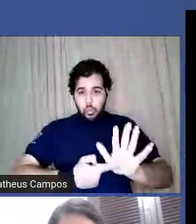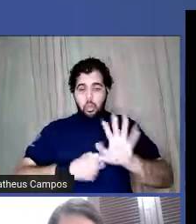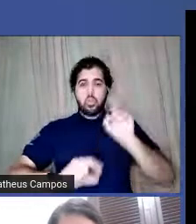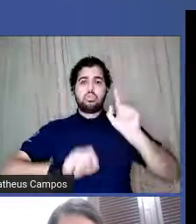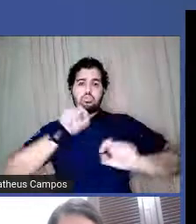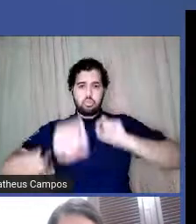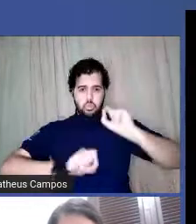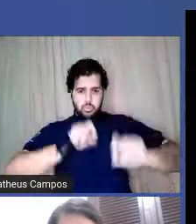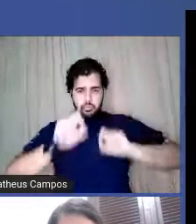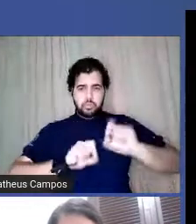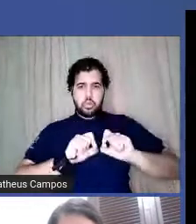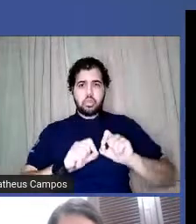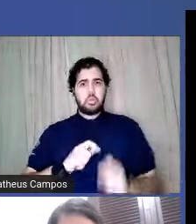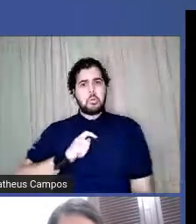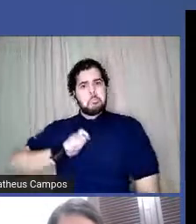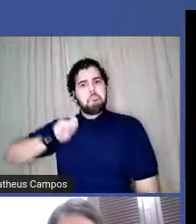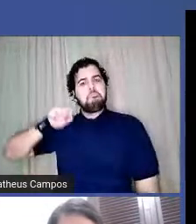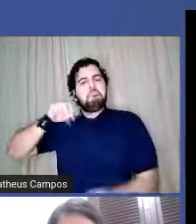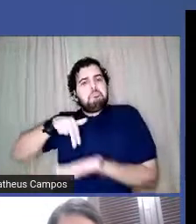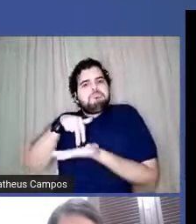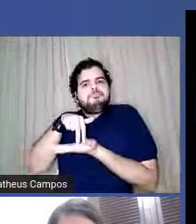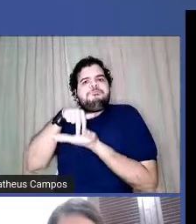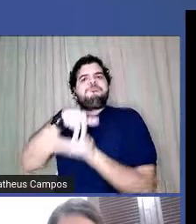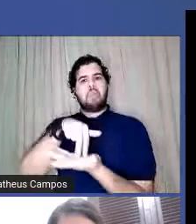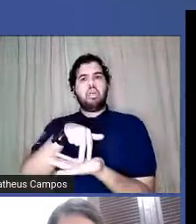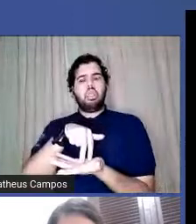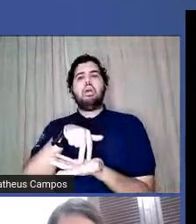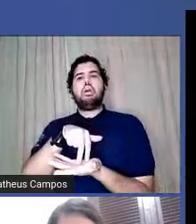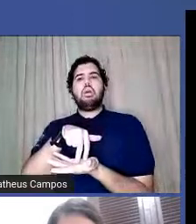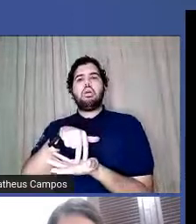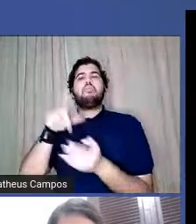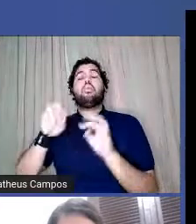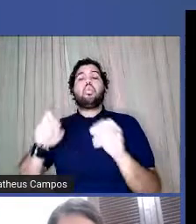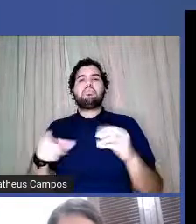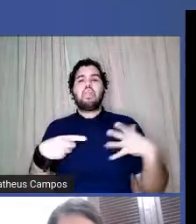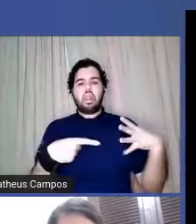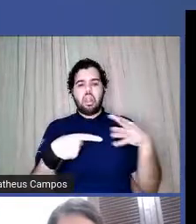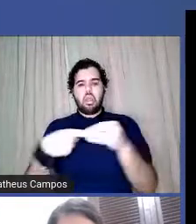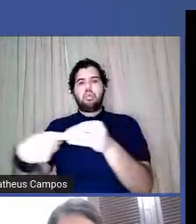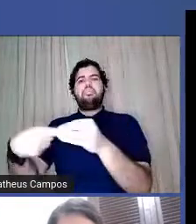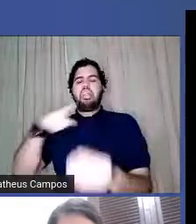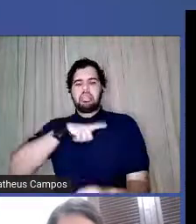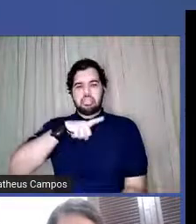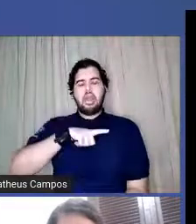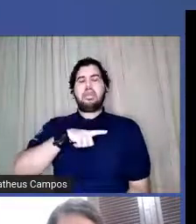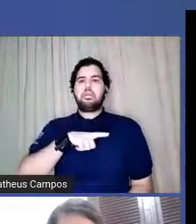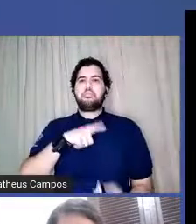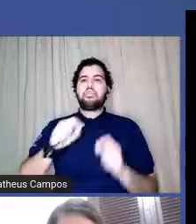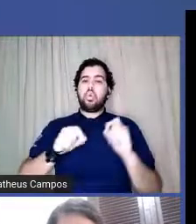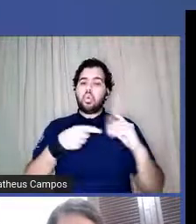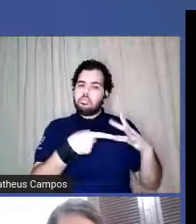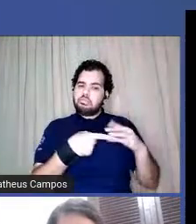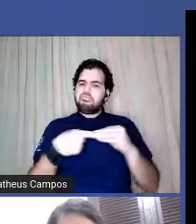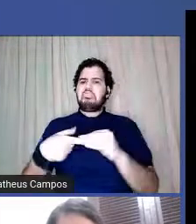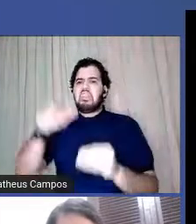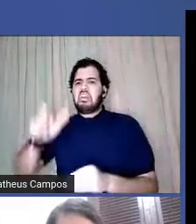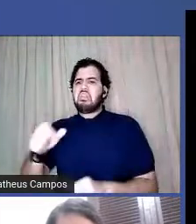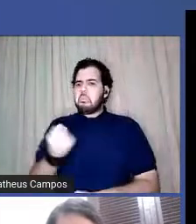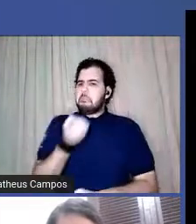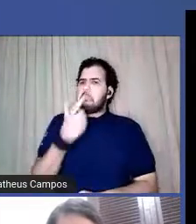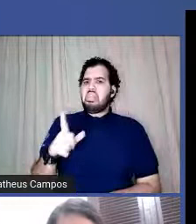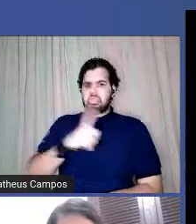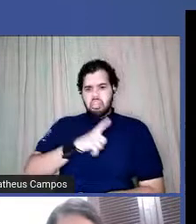a potência que a periferia tem, né? A potência que essa poeta tem em específico.